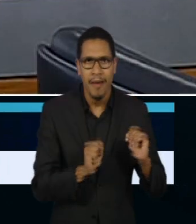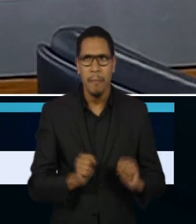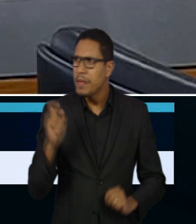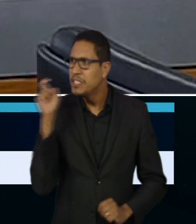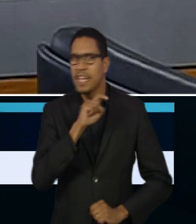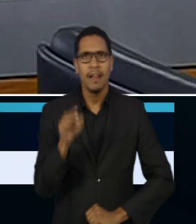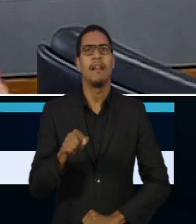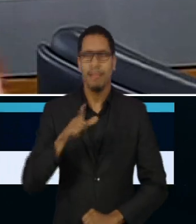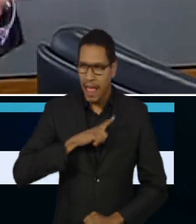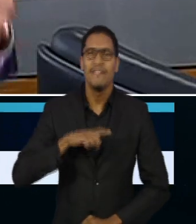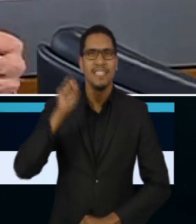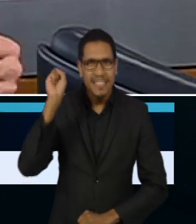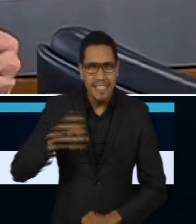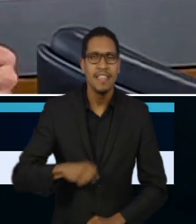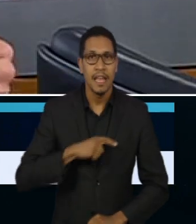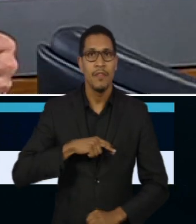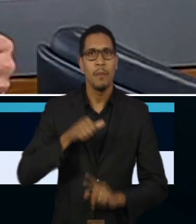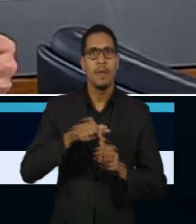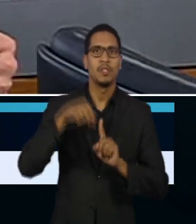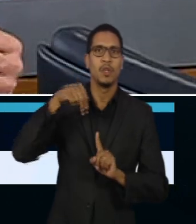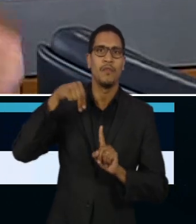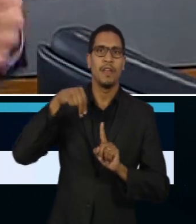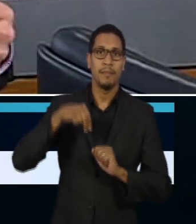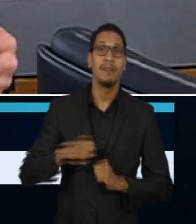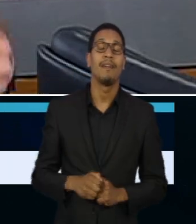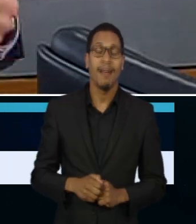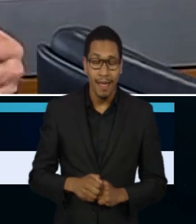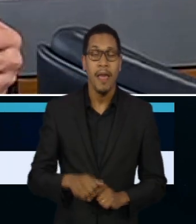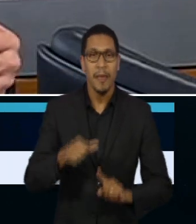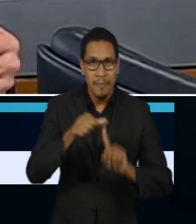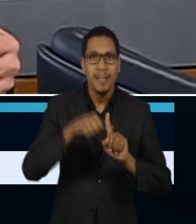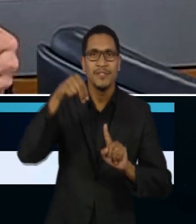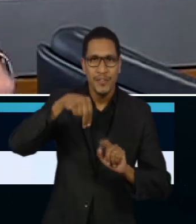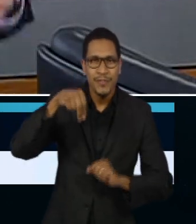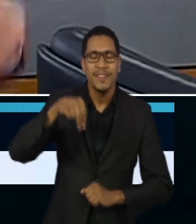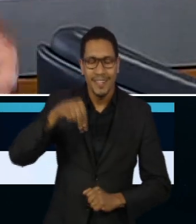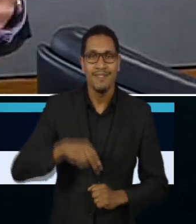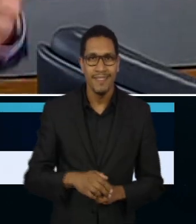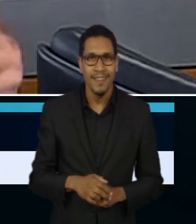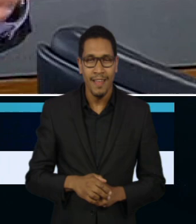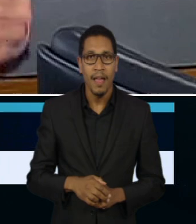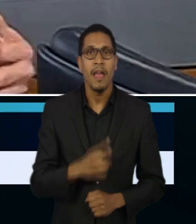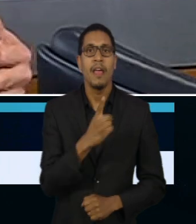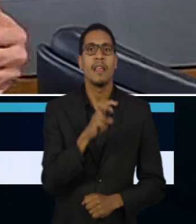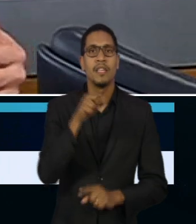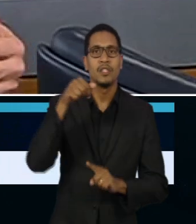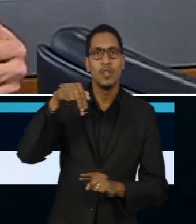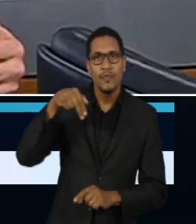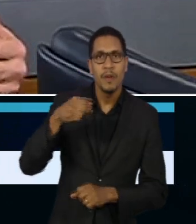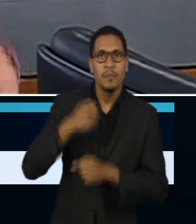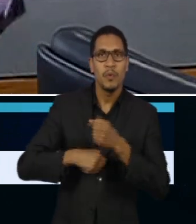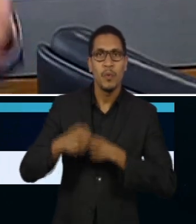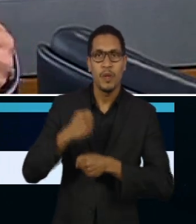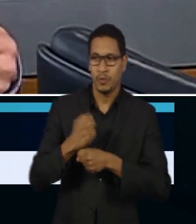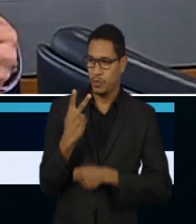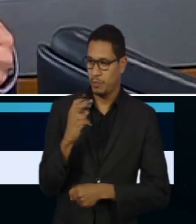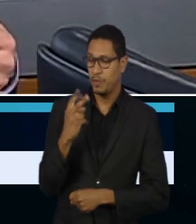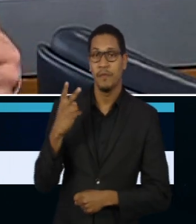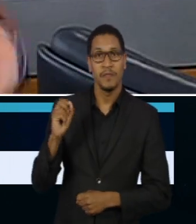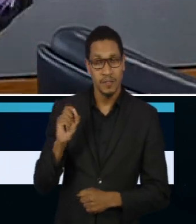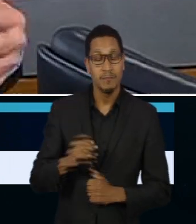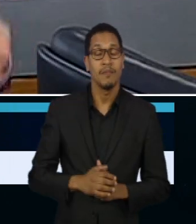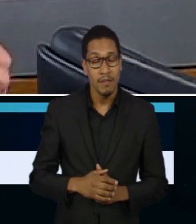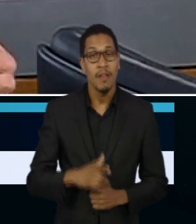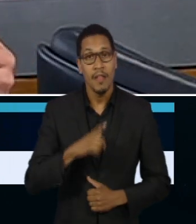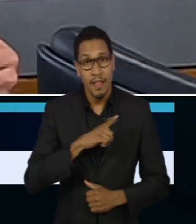Concretizou e concretizou em novembro, no mês de novembro, 15 de novembro de 2020, aquisição